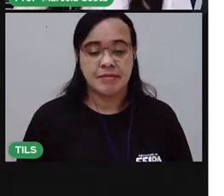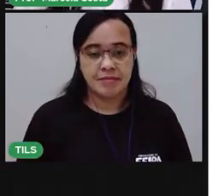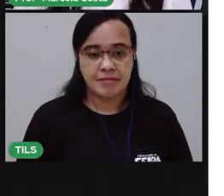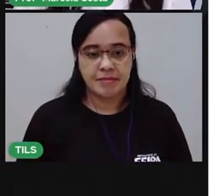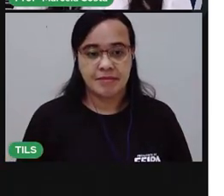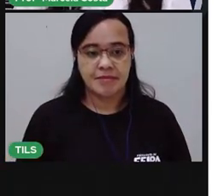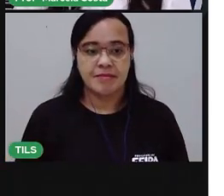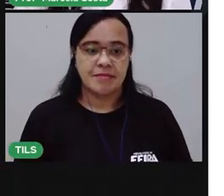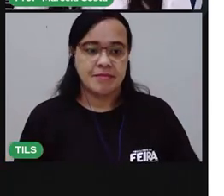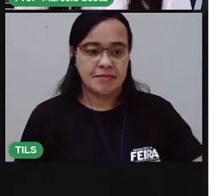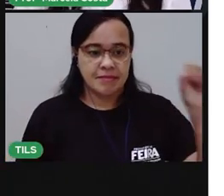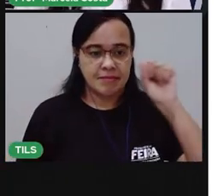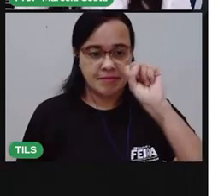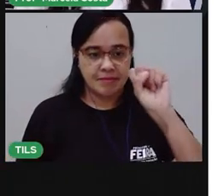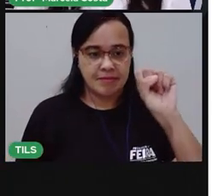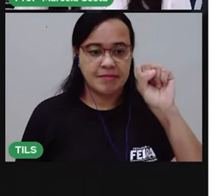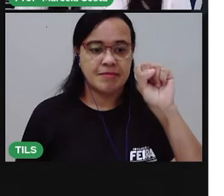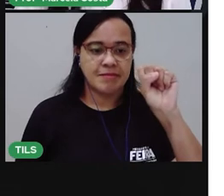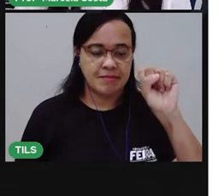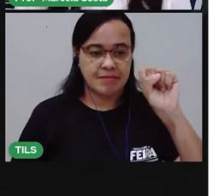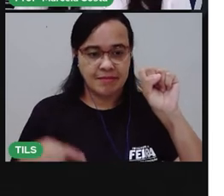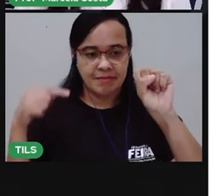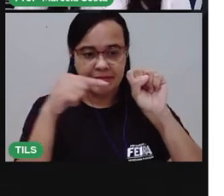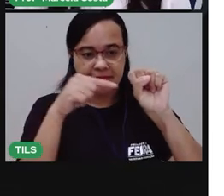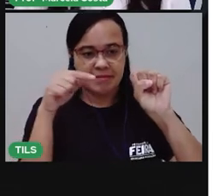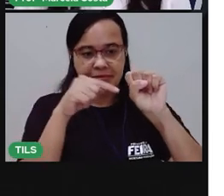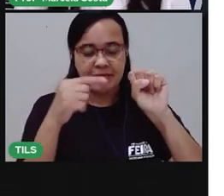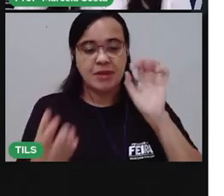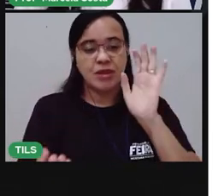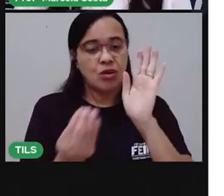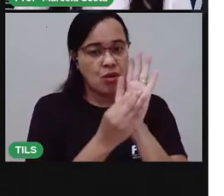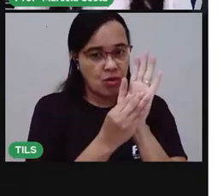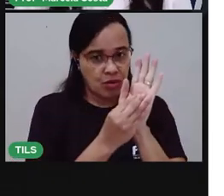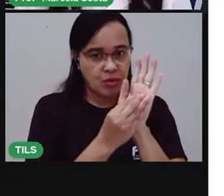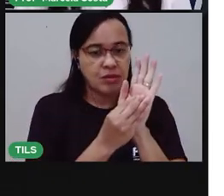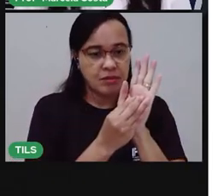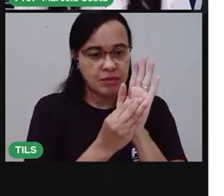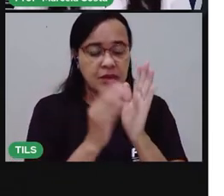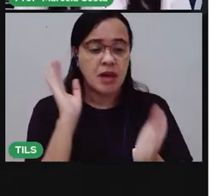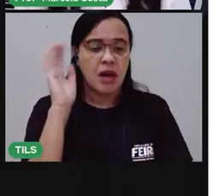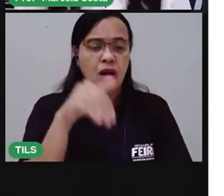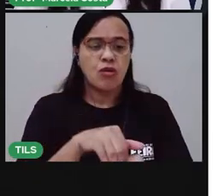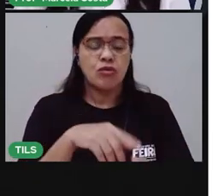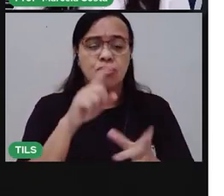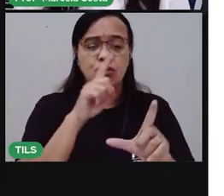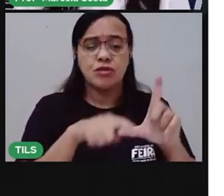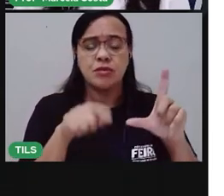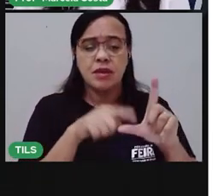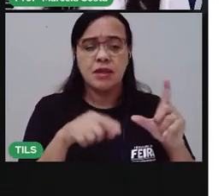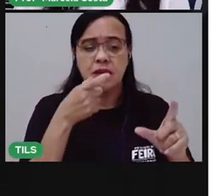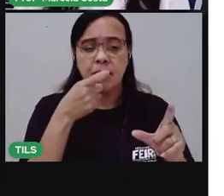Letra C. Coloca ela aqui. E qual é a última letra?